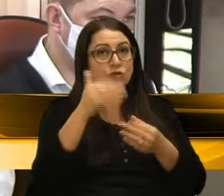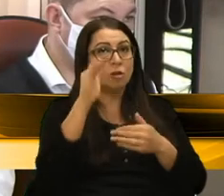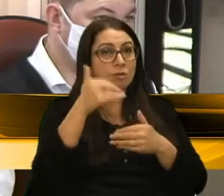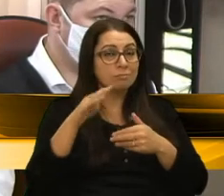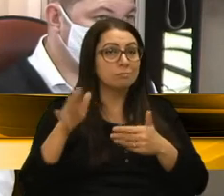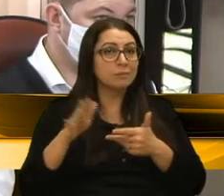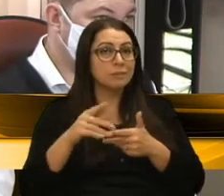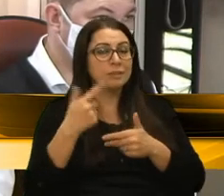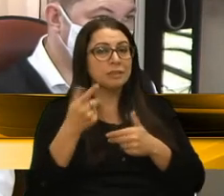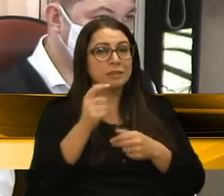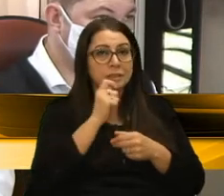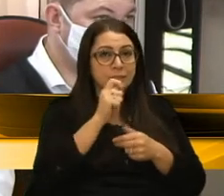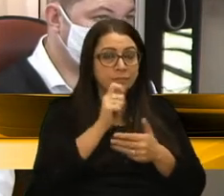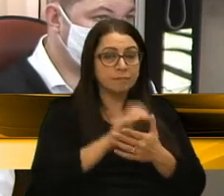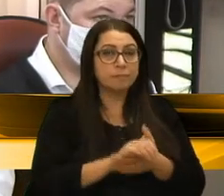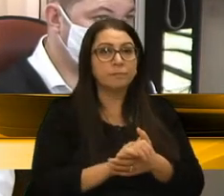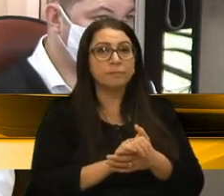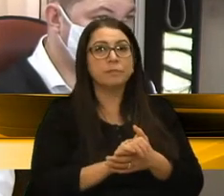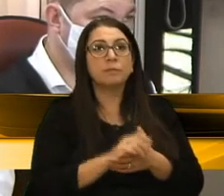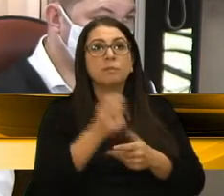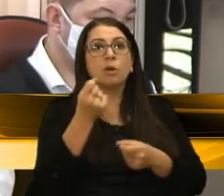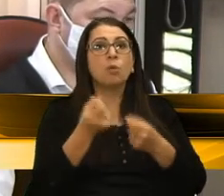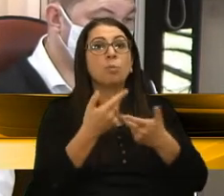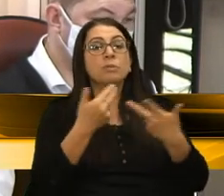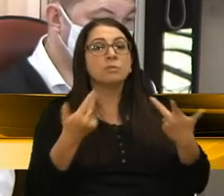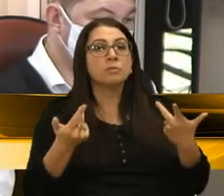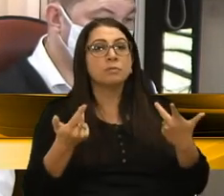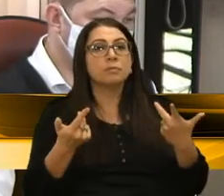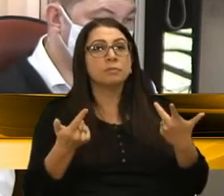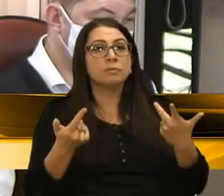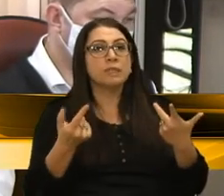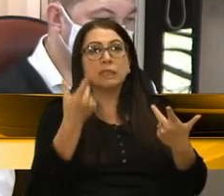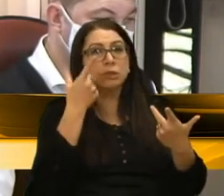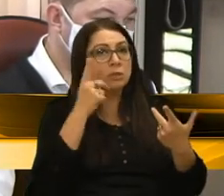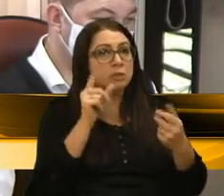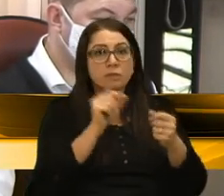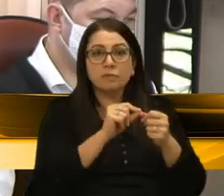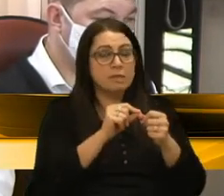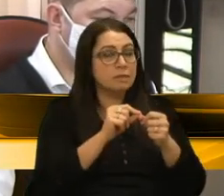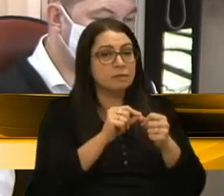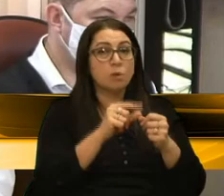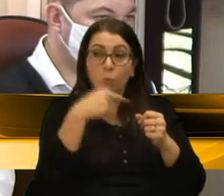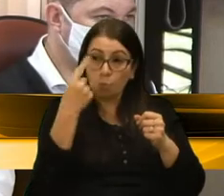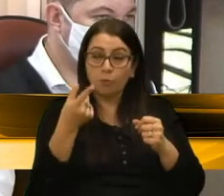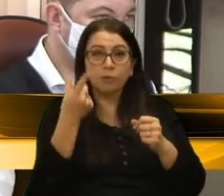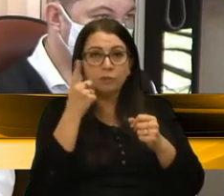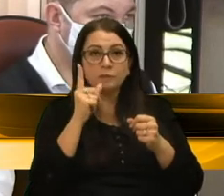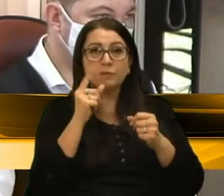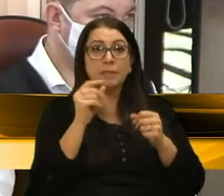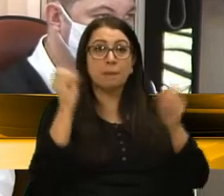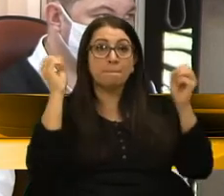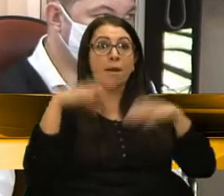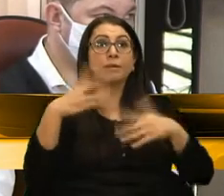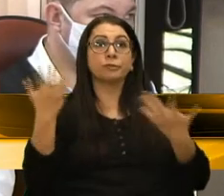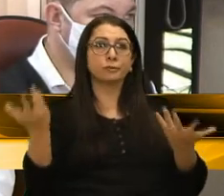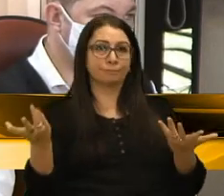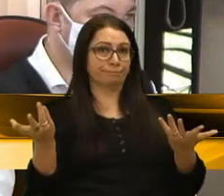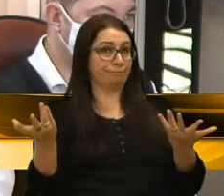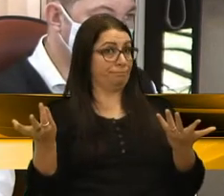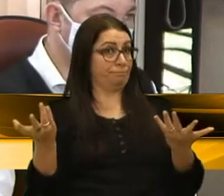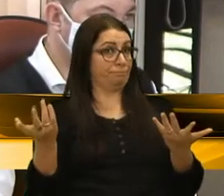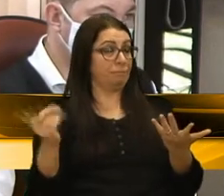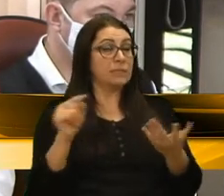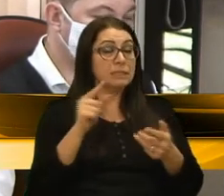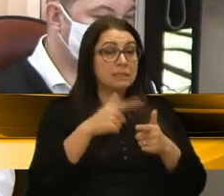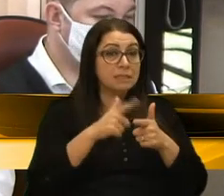ar em várias entrevistas. Para algumas coisas a gente não consegue dar conta, para outras a gente vai fazer mágica. Esses